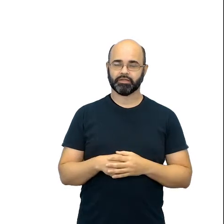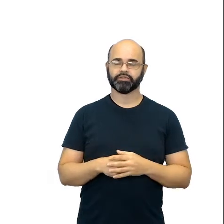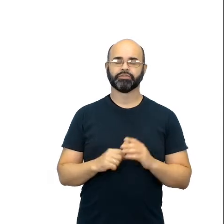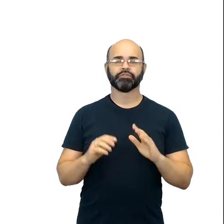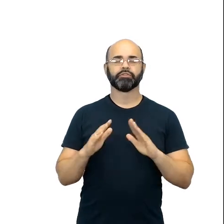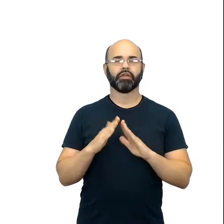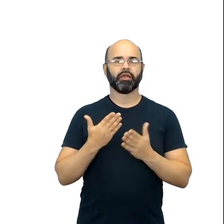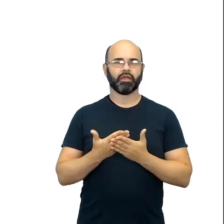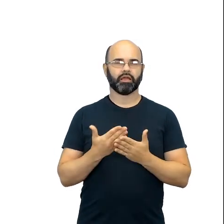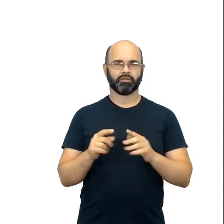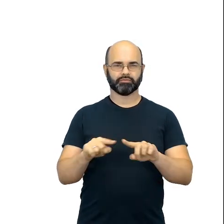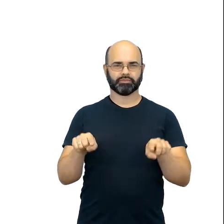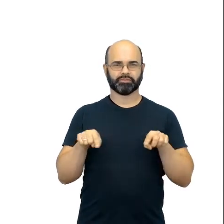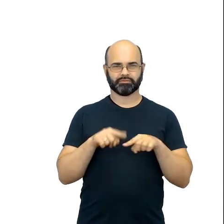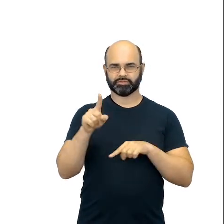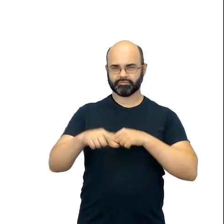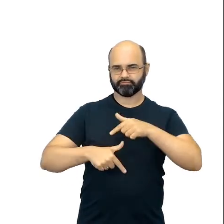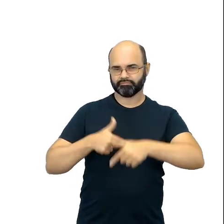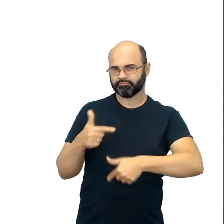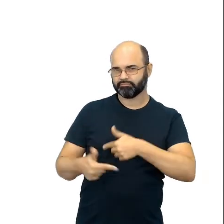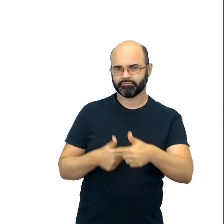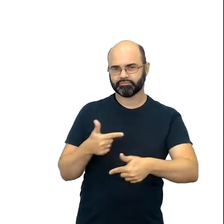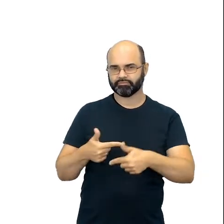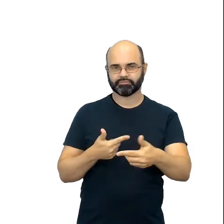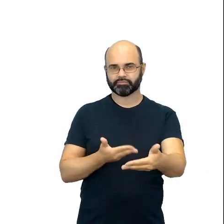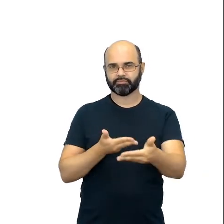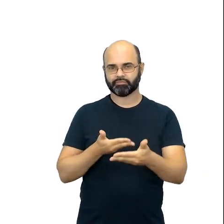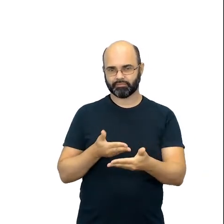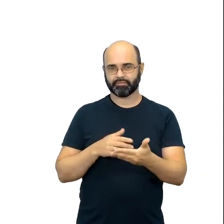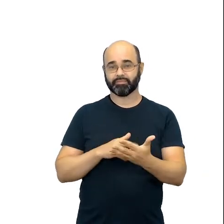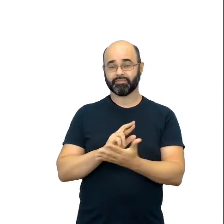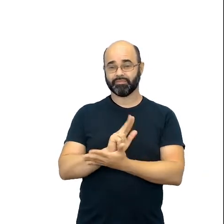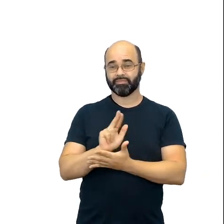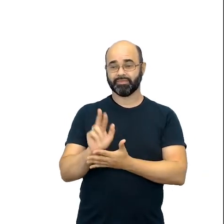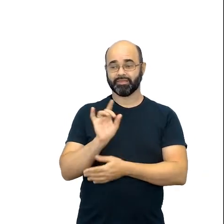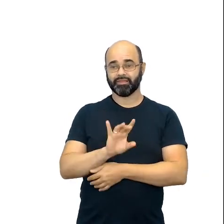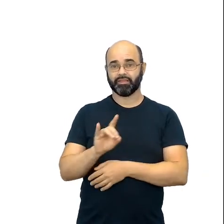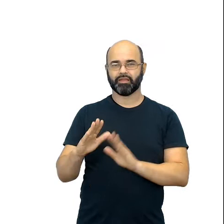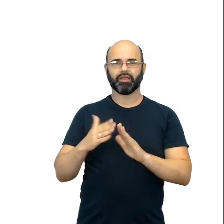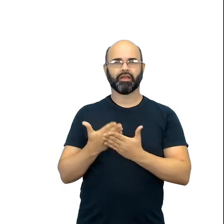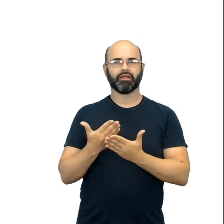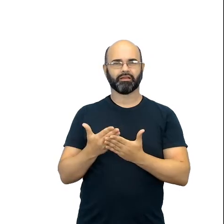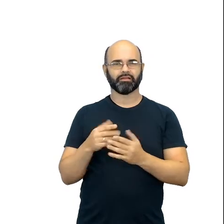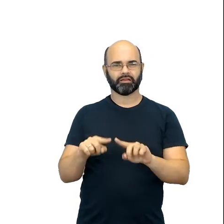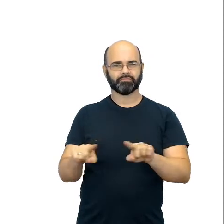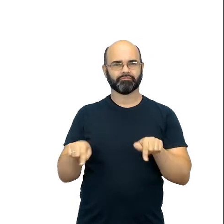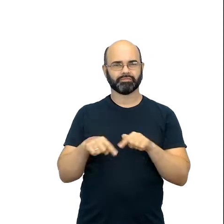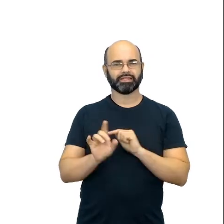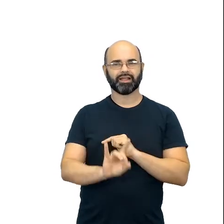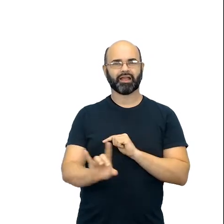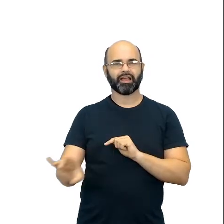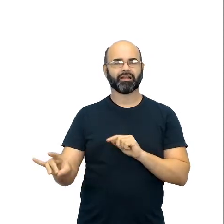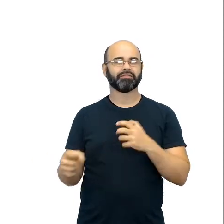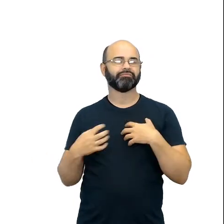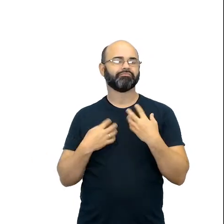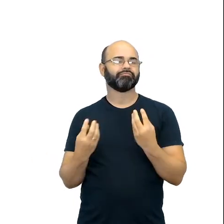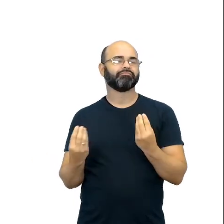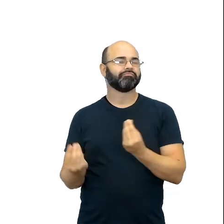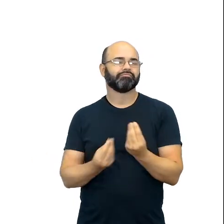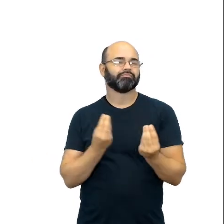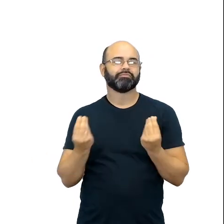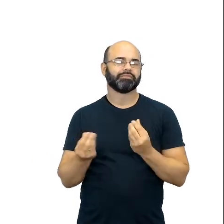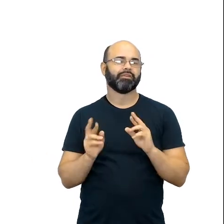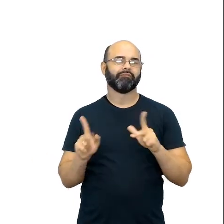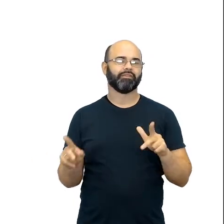que vocês estão enfrentando aí nas múltiplas realidades. Então, dentro desse formulário, a gente